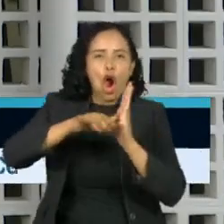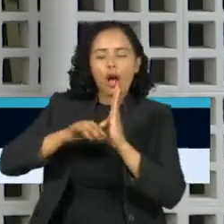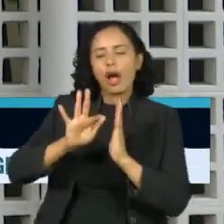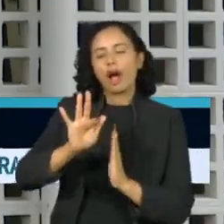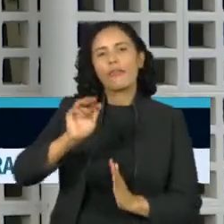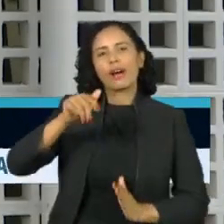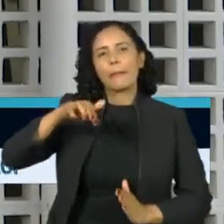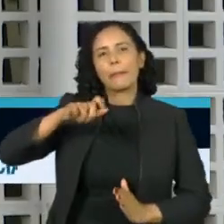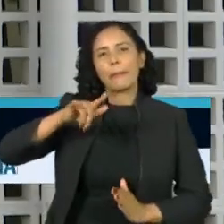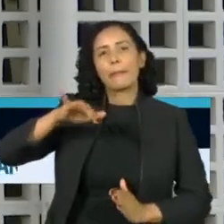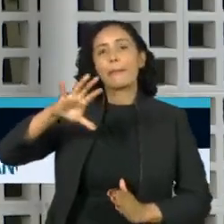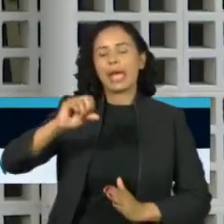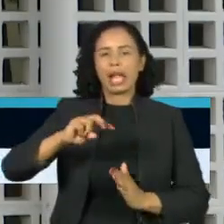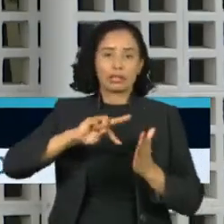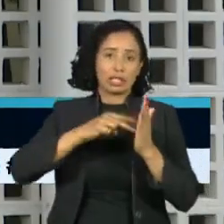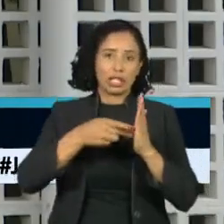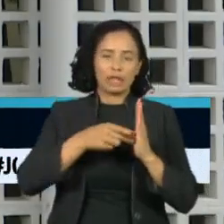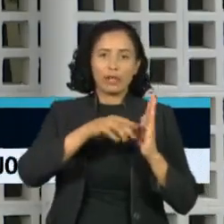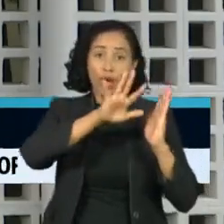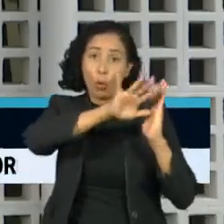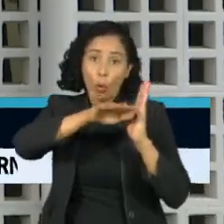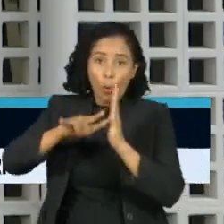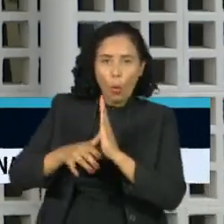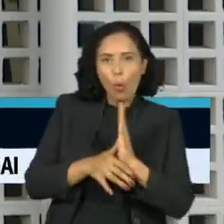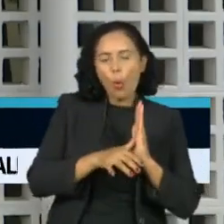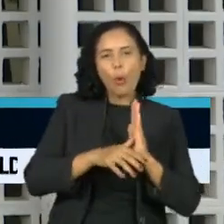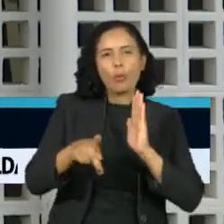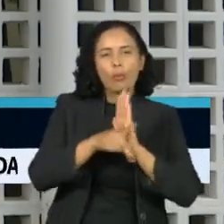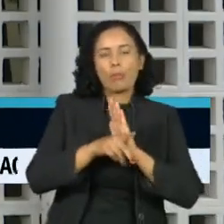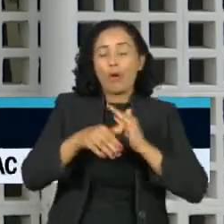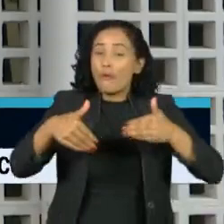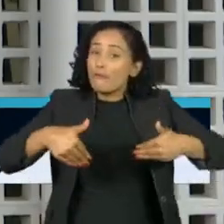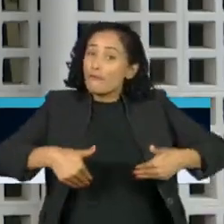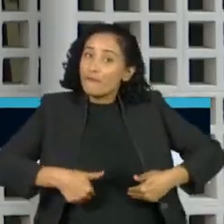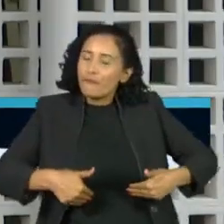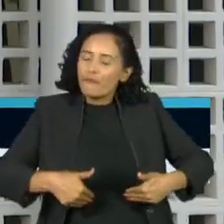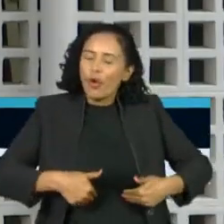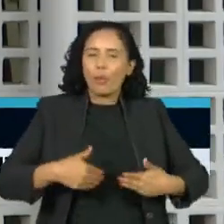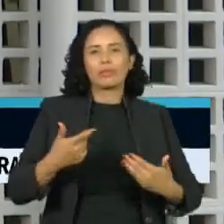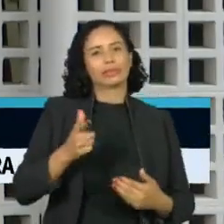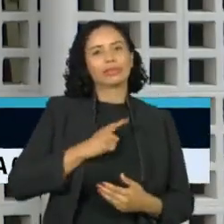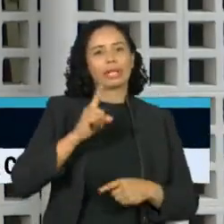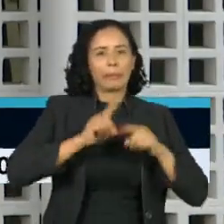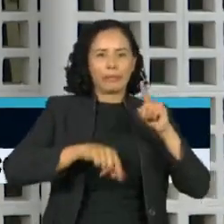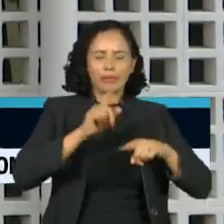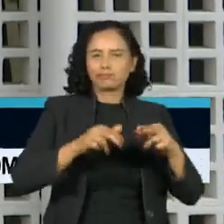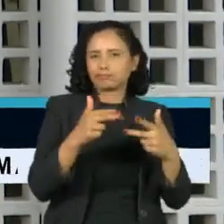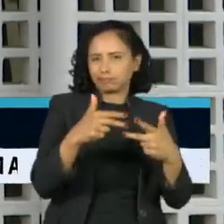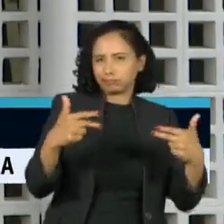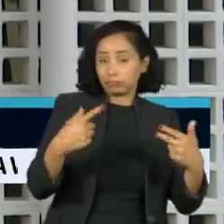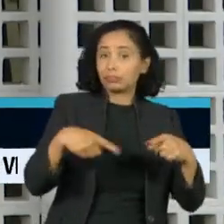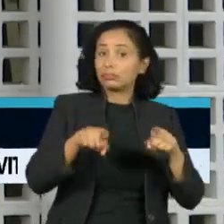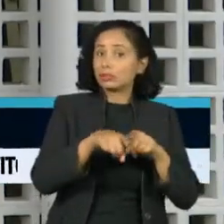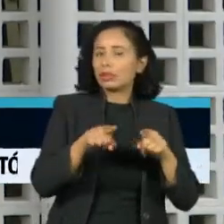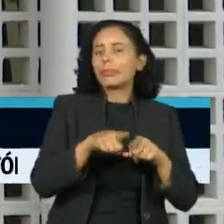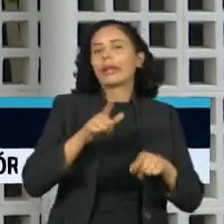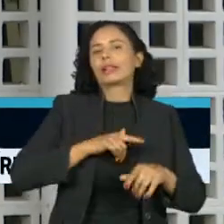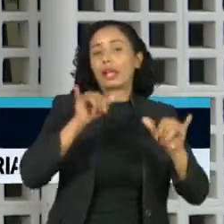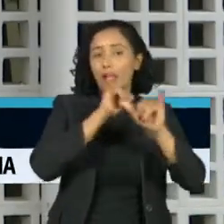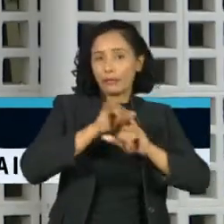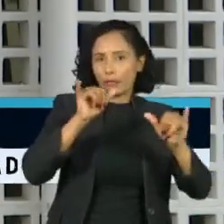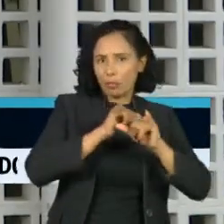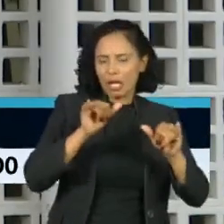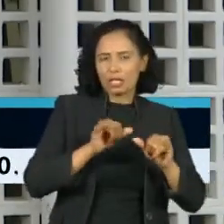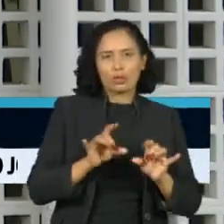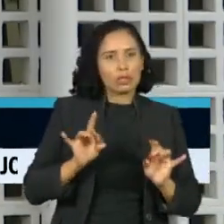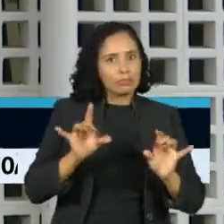crime tipificado, mas sim o entendimento a partir do valor irrisório dos bens. Também não há dados específicos, mas